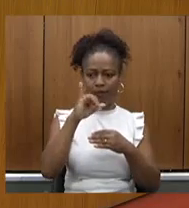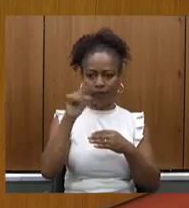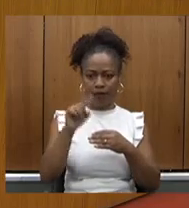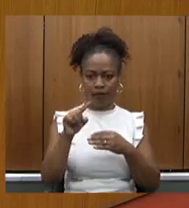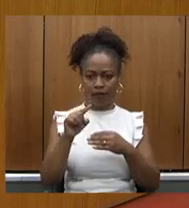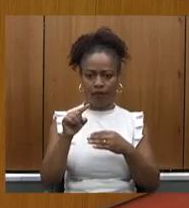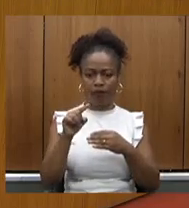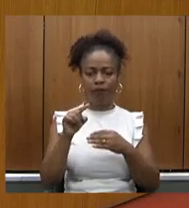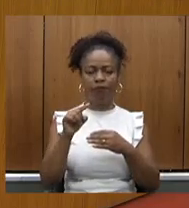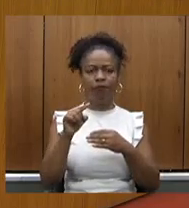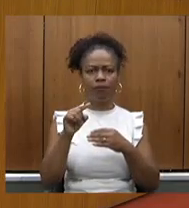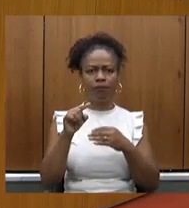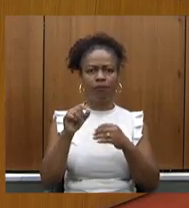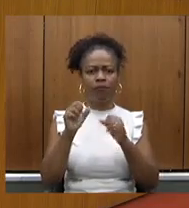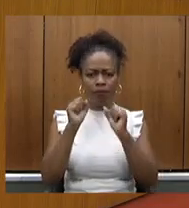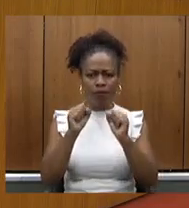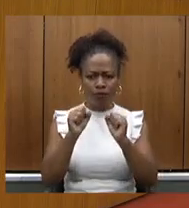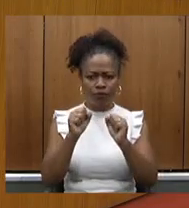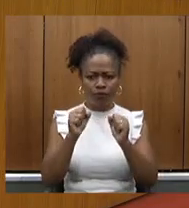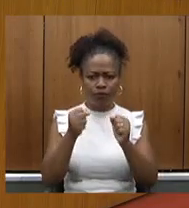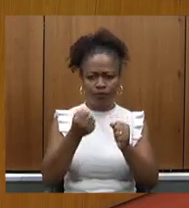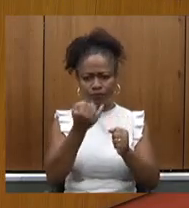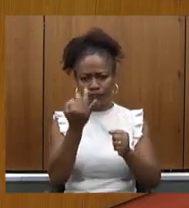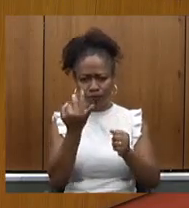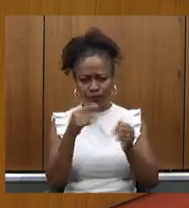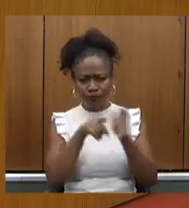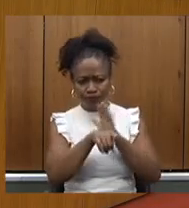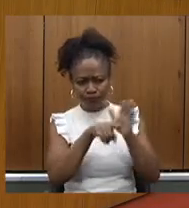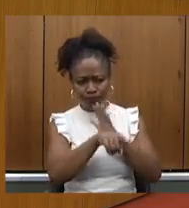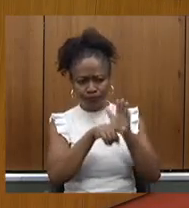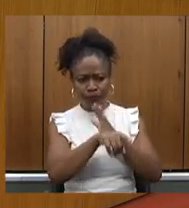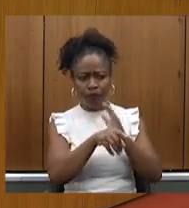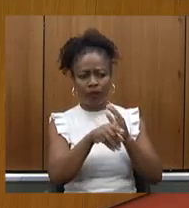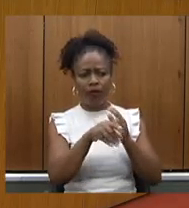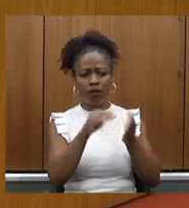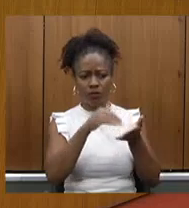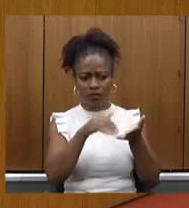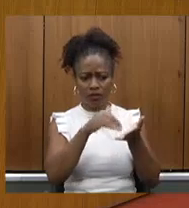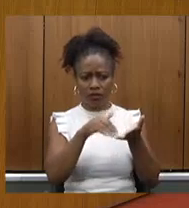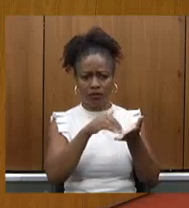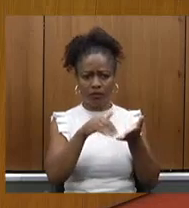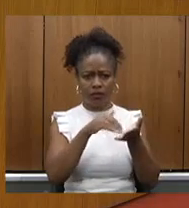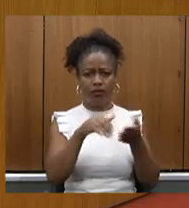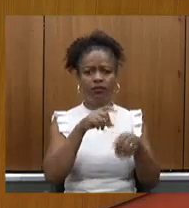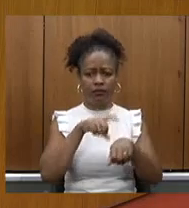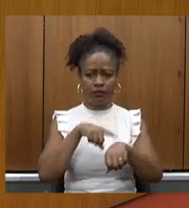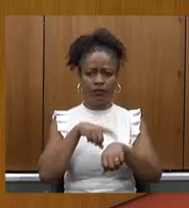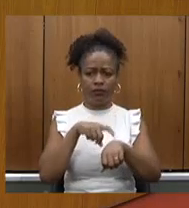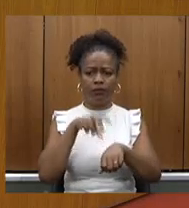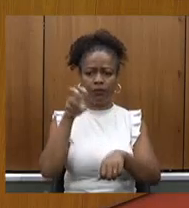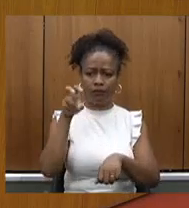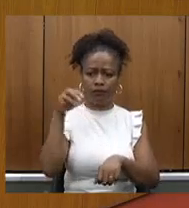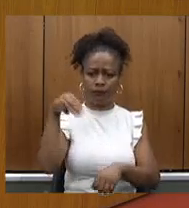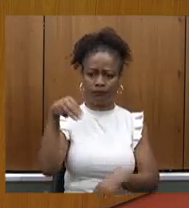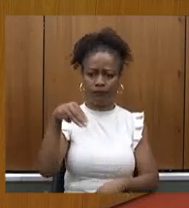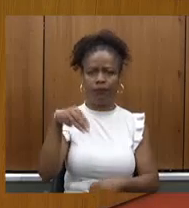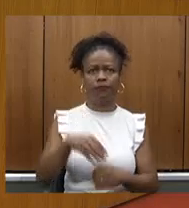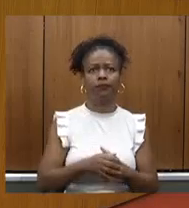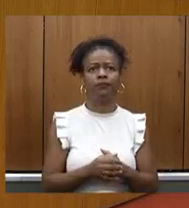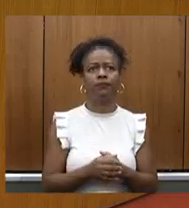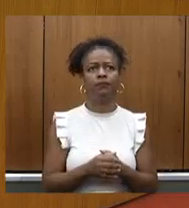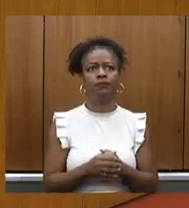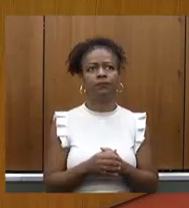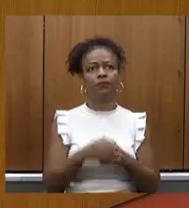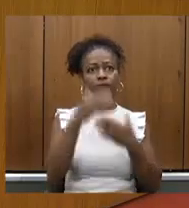de fazer os seus questionamentos aos secretários assim estando tem o tempo de cinco minutos Obrigada presidente